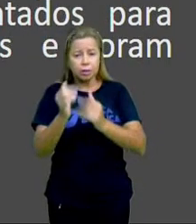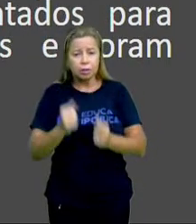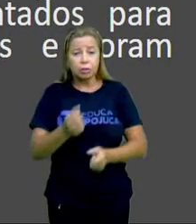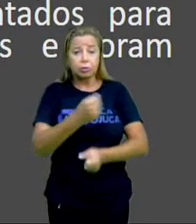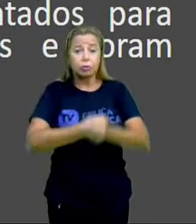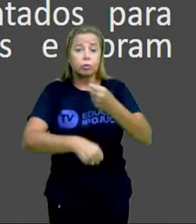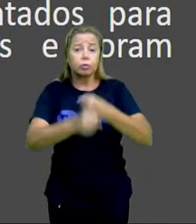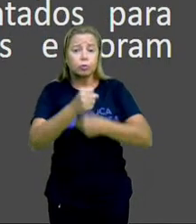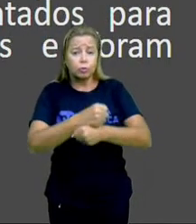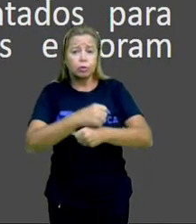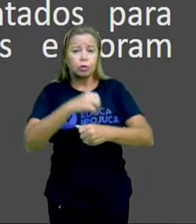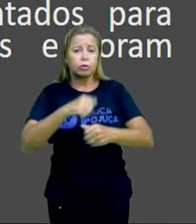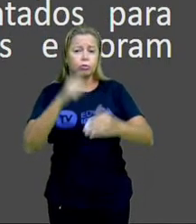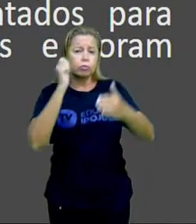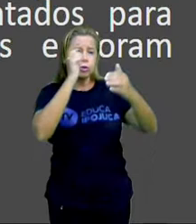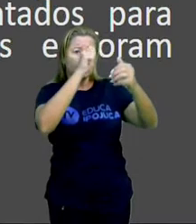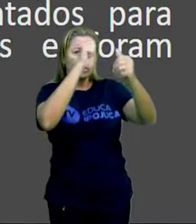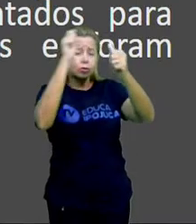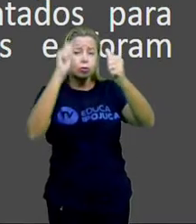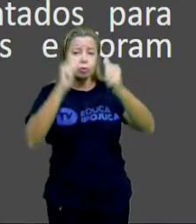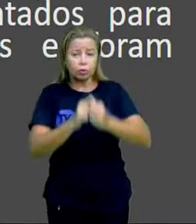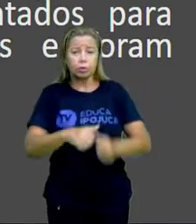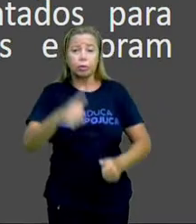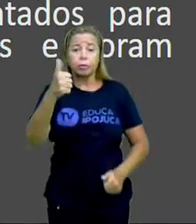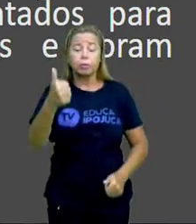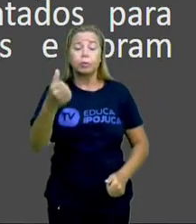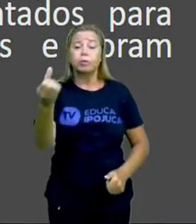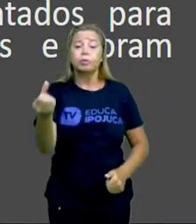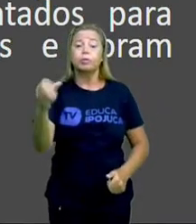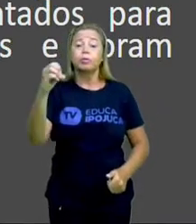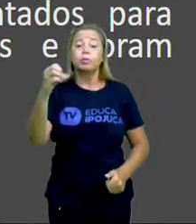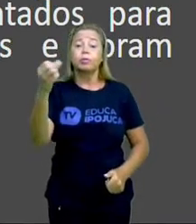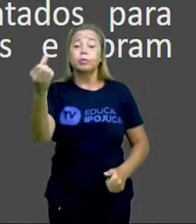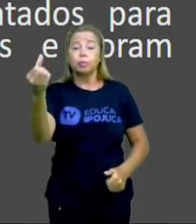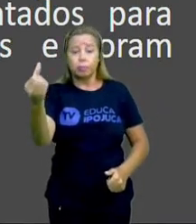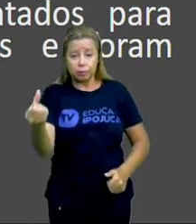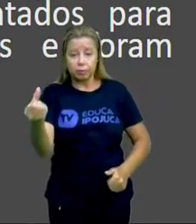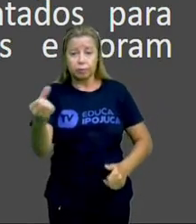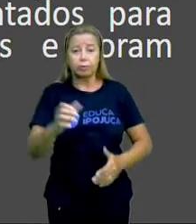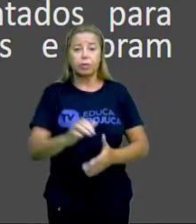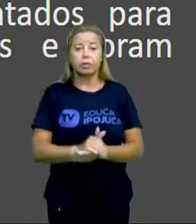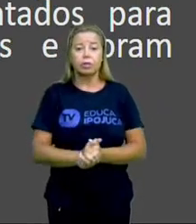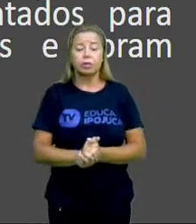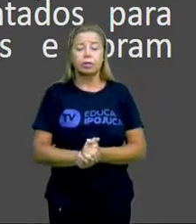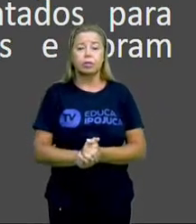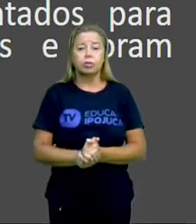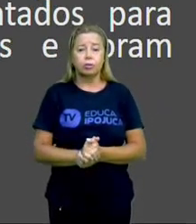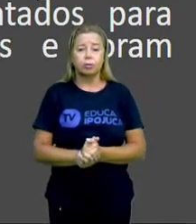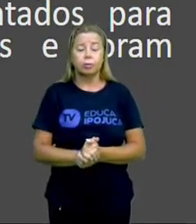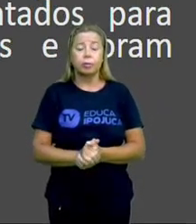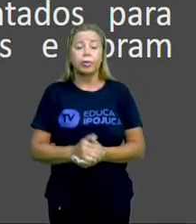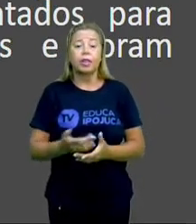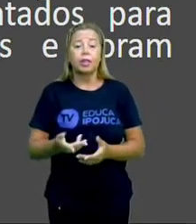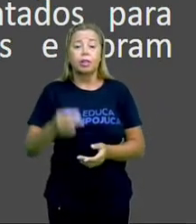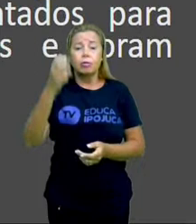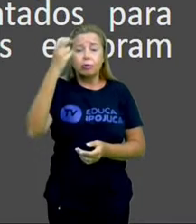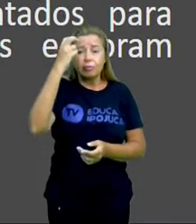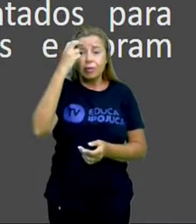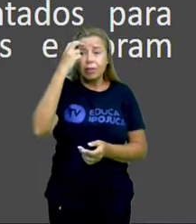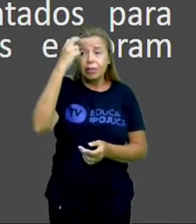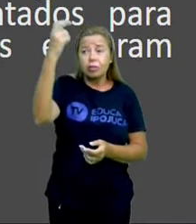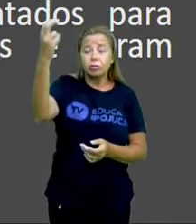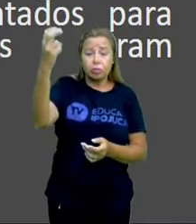1606. Construção tombada pelo Instituto do Patrimônio Histórico e